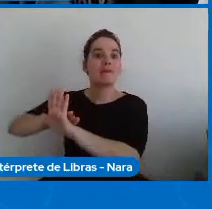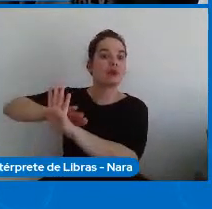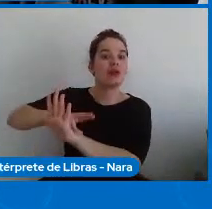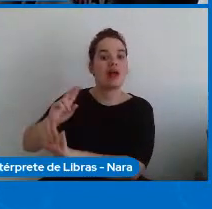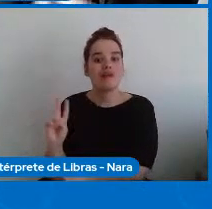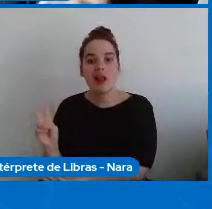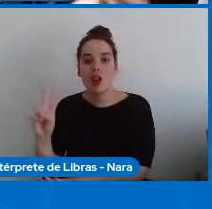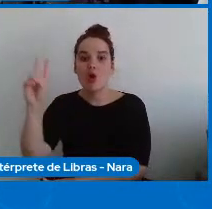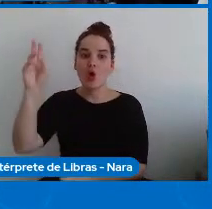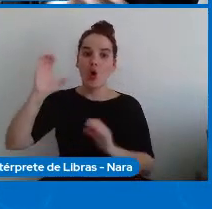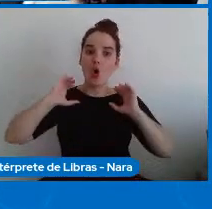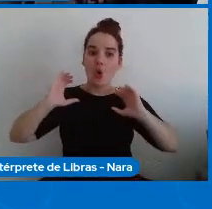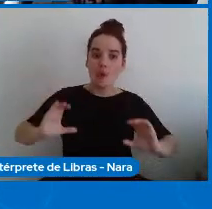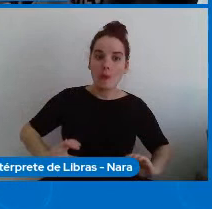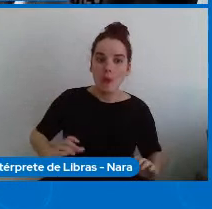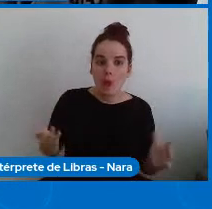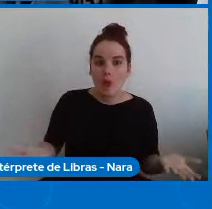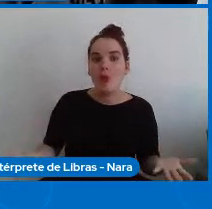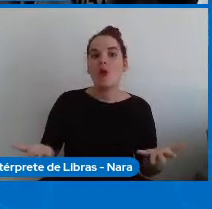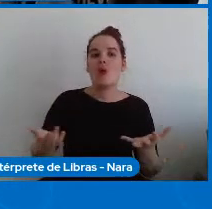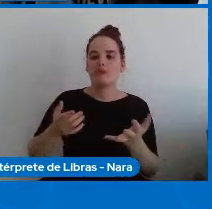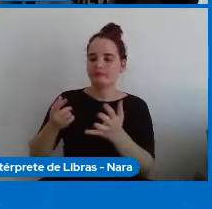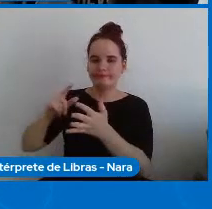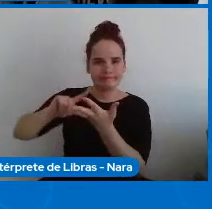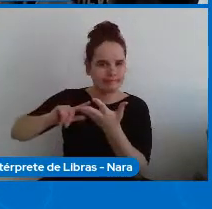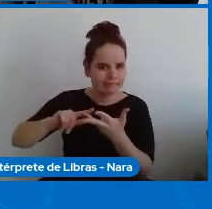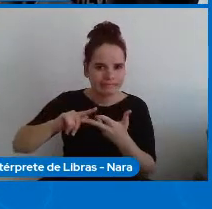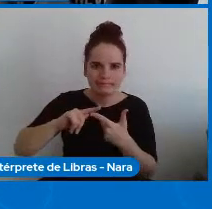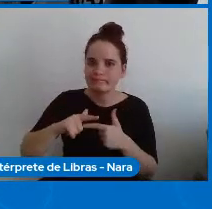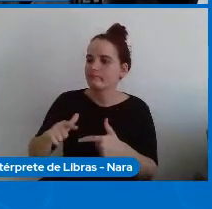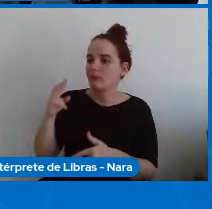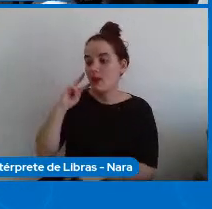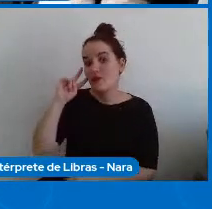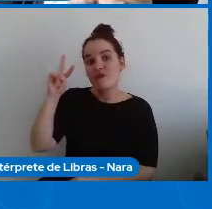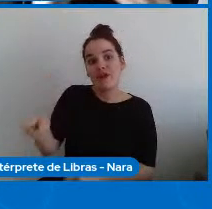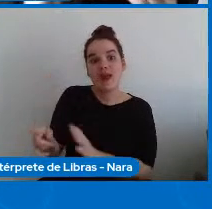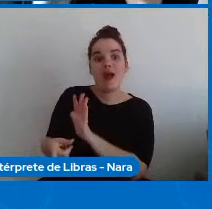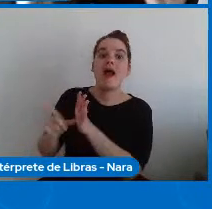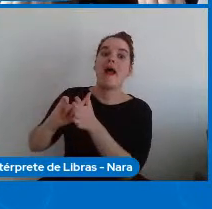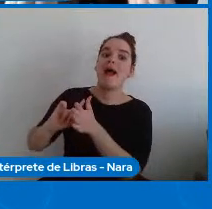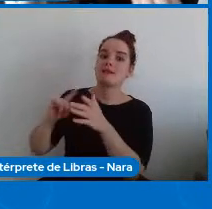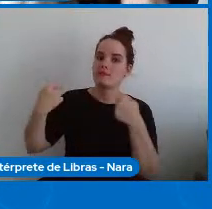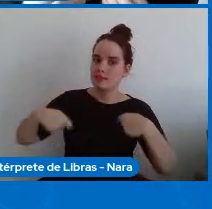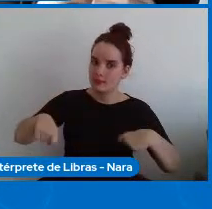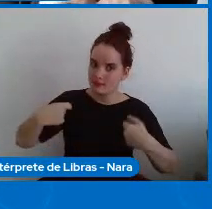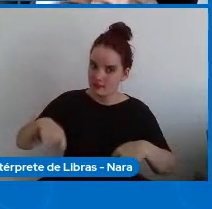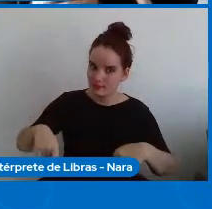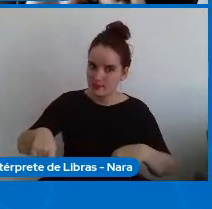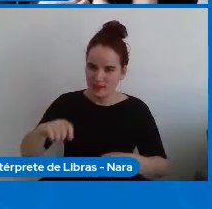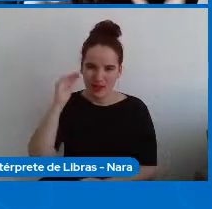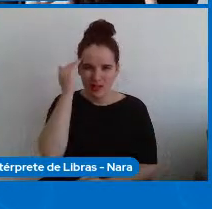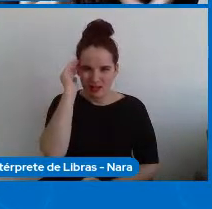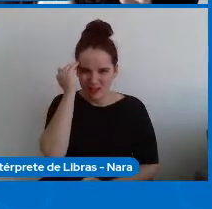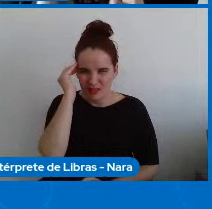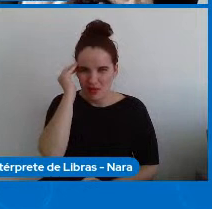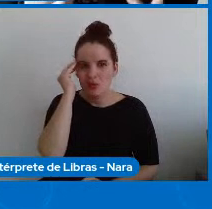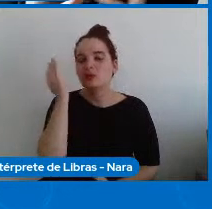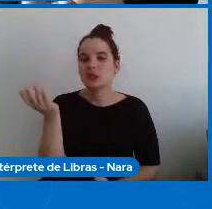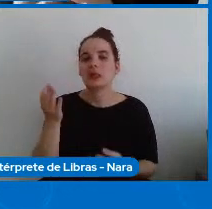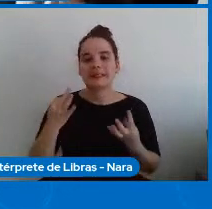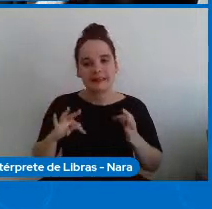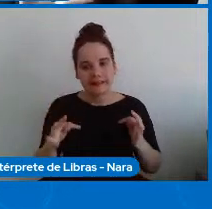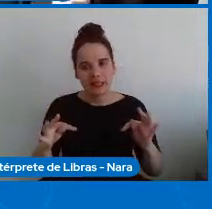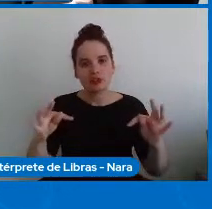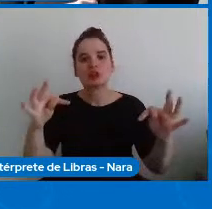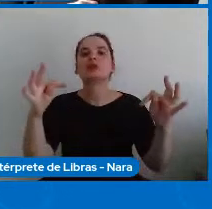comportamento das pessoas que habitam e que vivem nesse ambiente. então, o que é a tecnologia, como ela funciona para